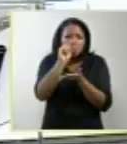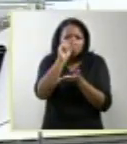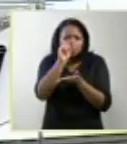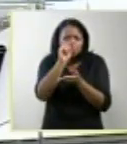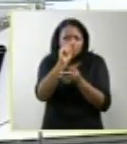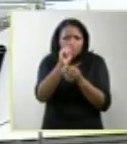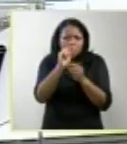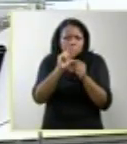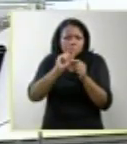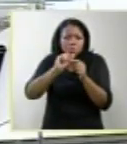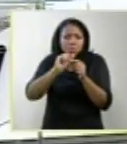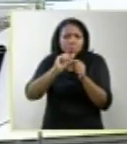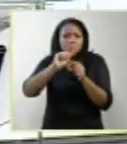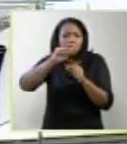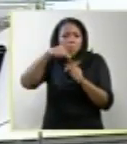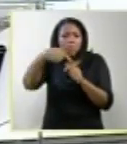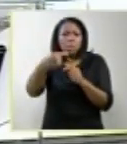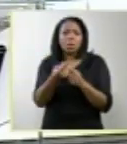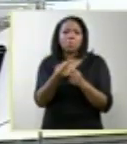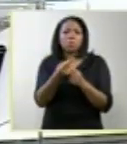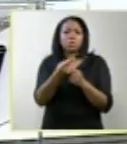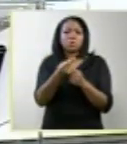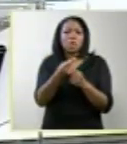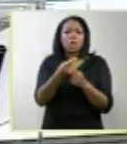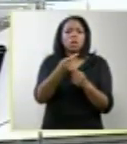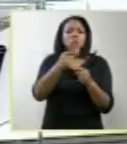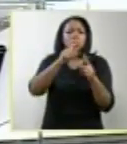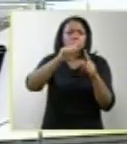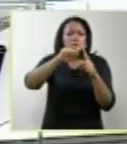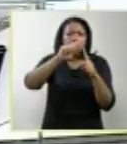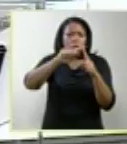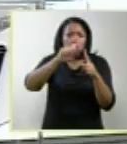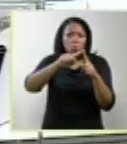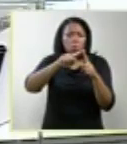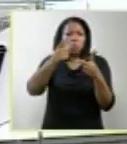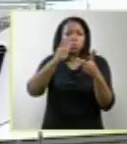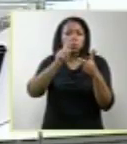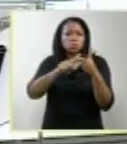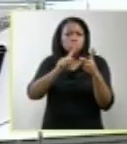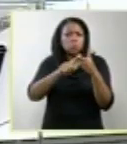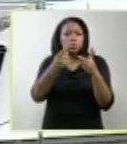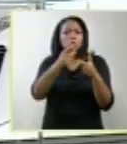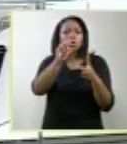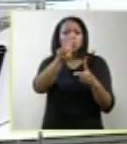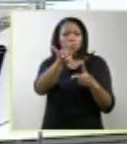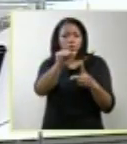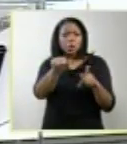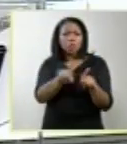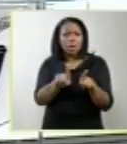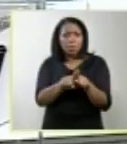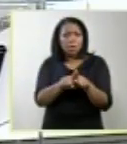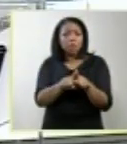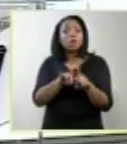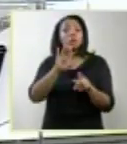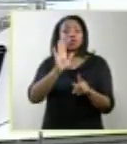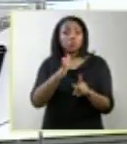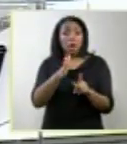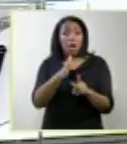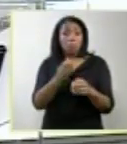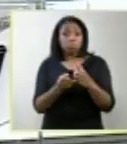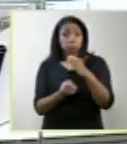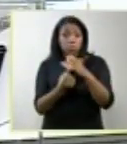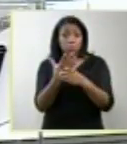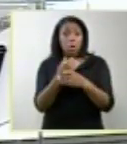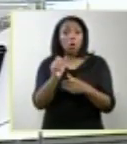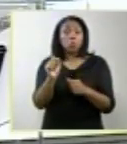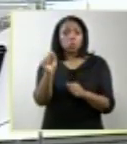embrionária. Por volta do 12º dia ao 40º dia após a fecundação, nós já teremos o sistema